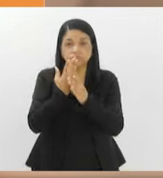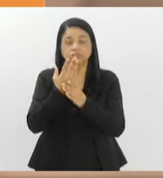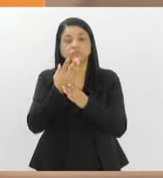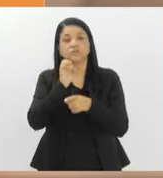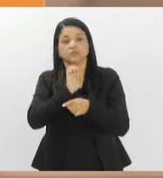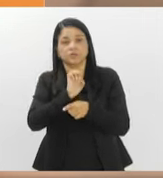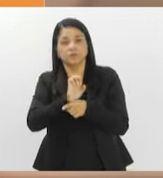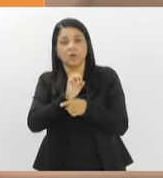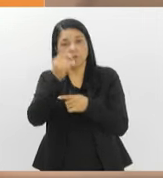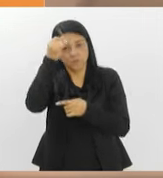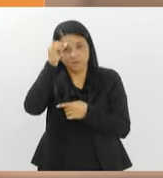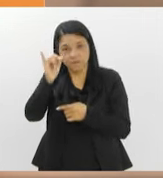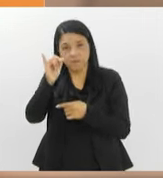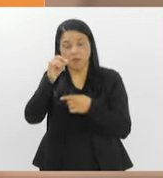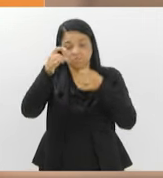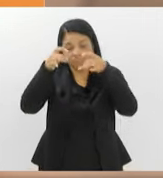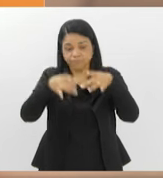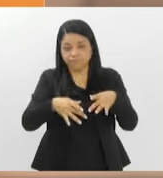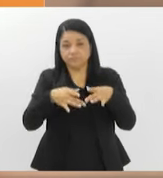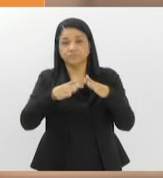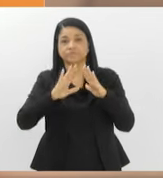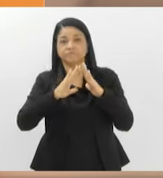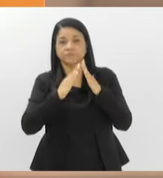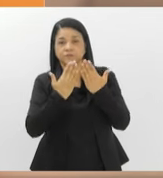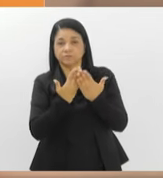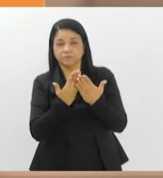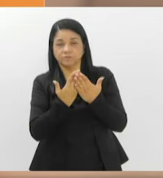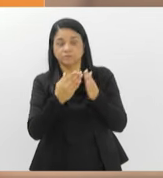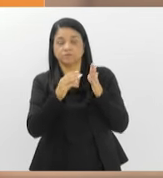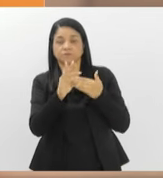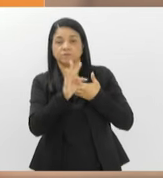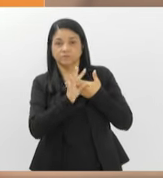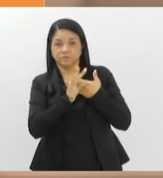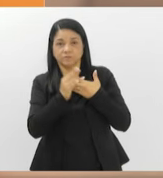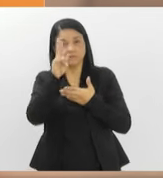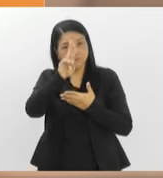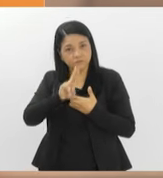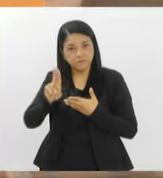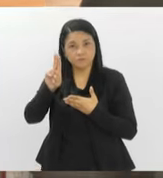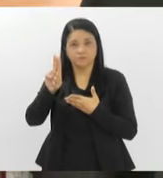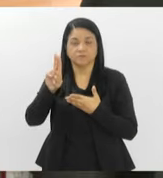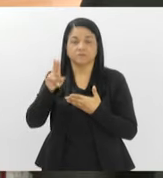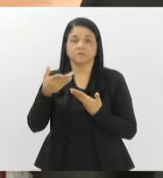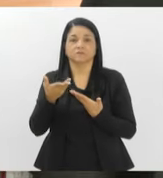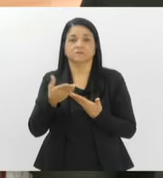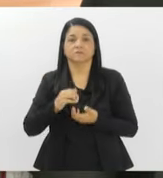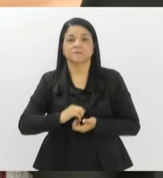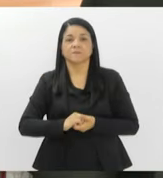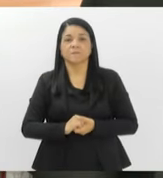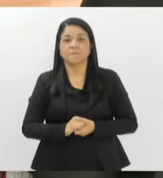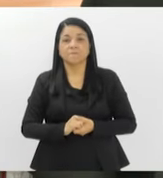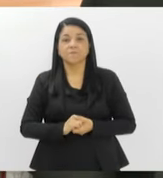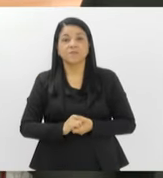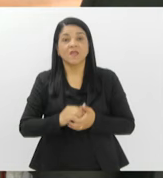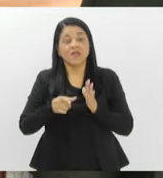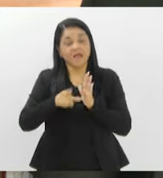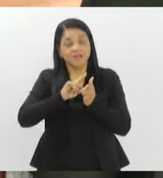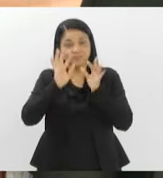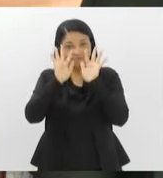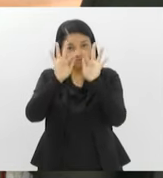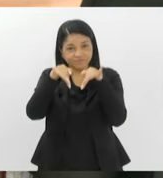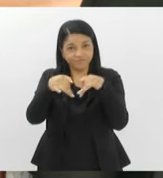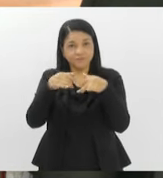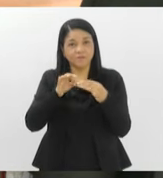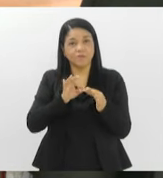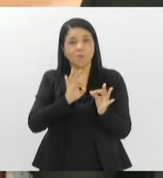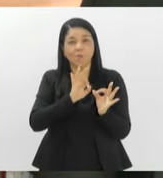prevenção ao abandono e evasão de cursos técnicos em universidades. E antes de encerrar, vamos dar uma